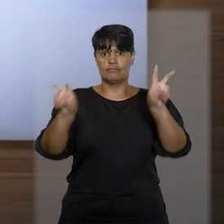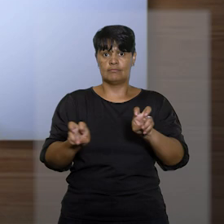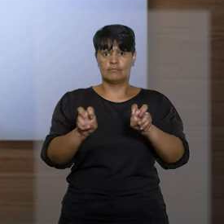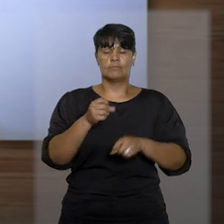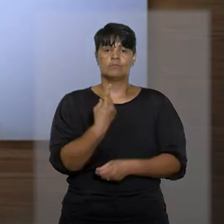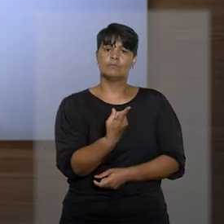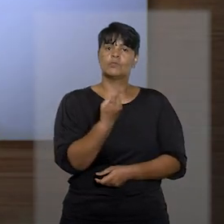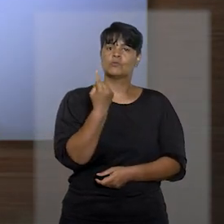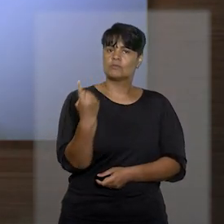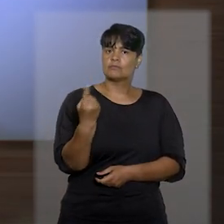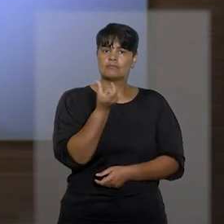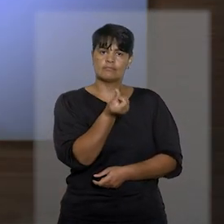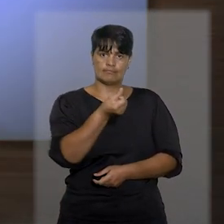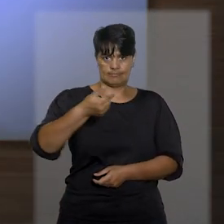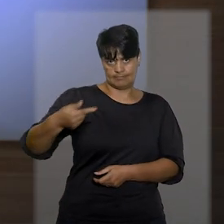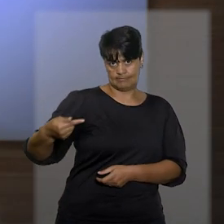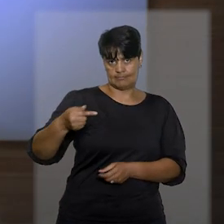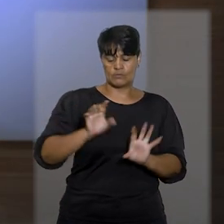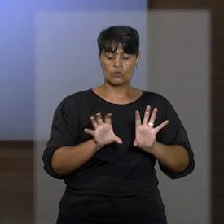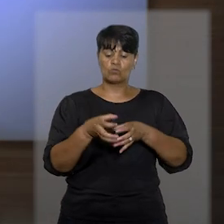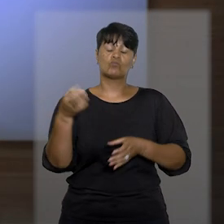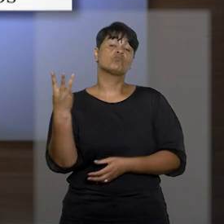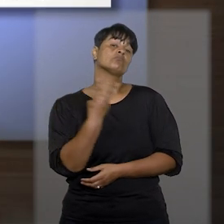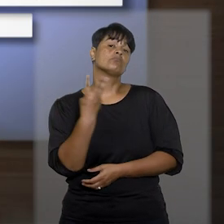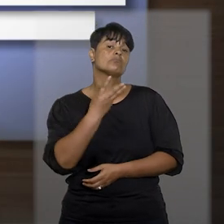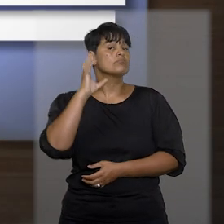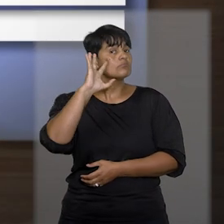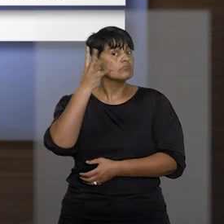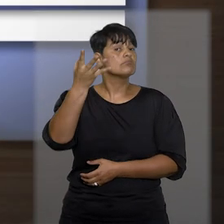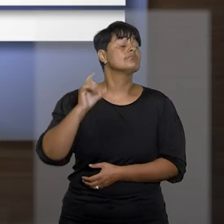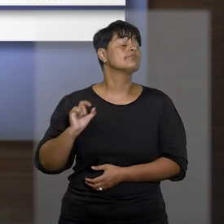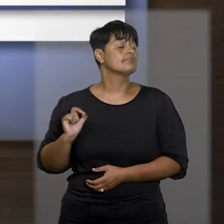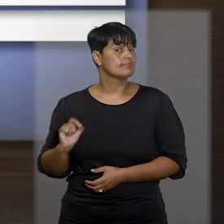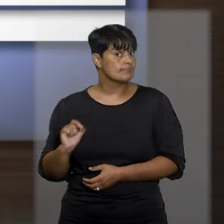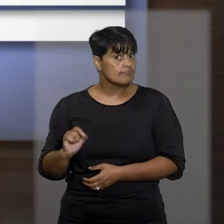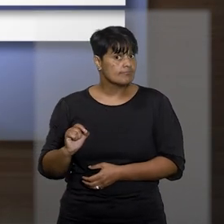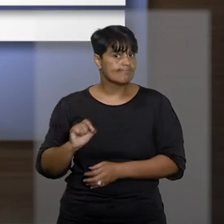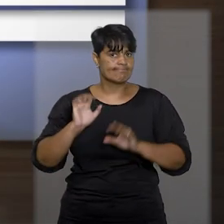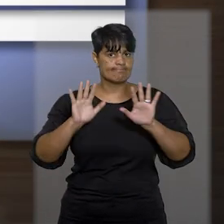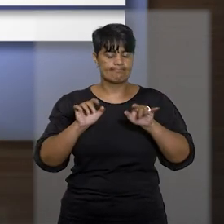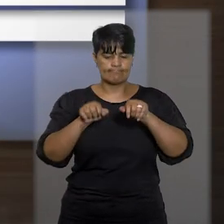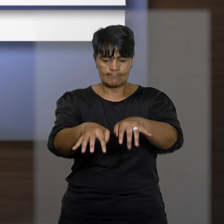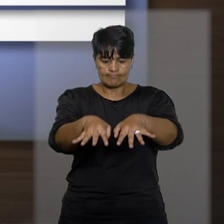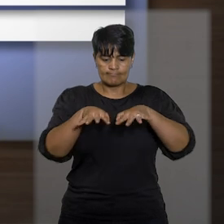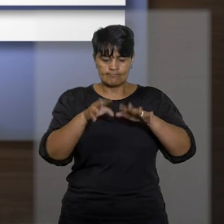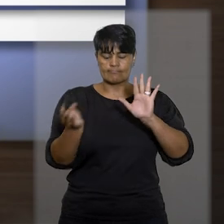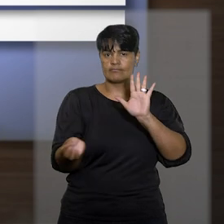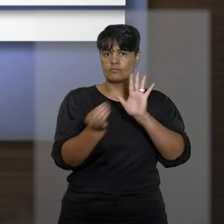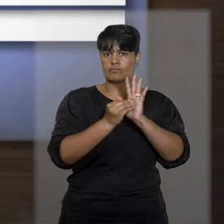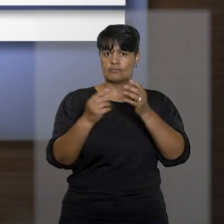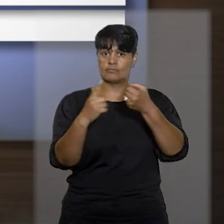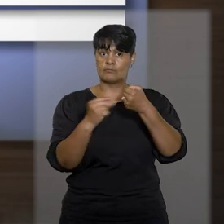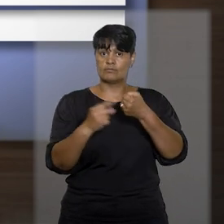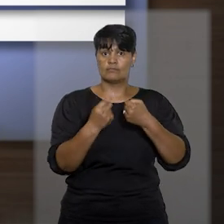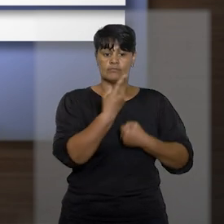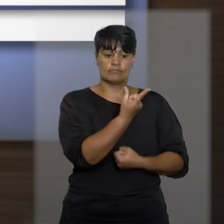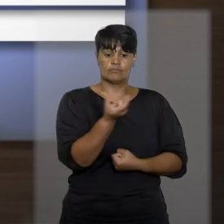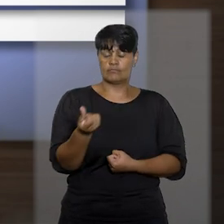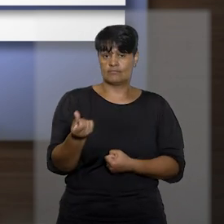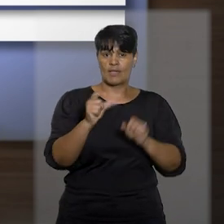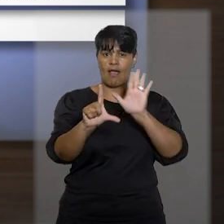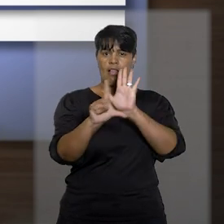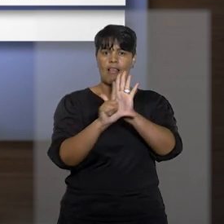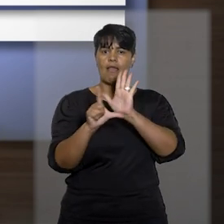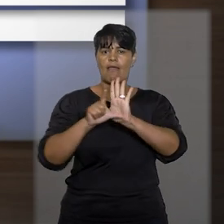1167, a terceira sessão do STJ estabeleceu que a audiência prevista no artigo 16 da Lei Maria da